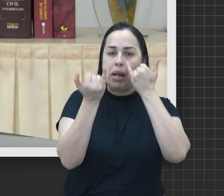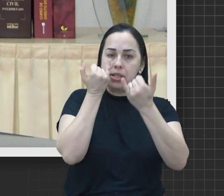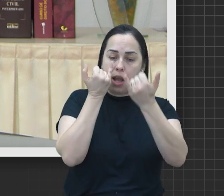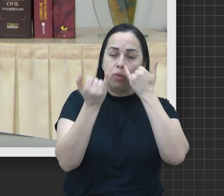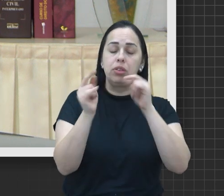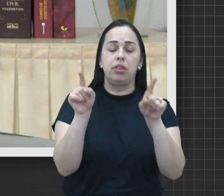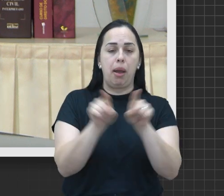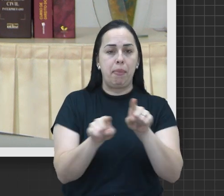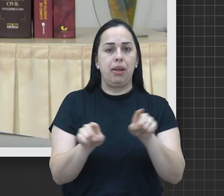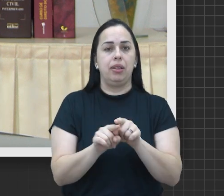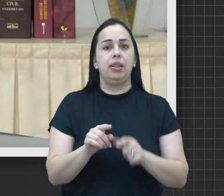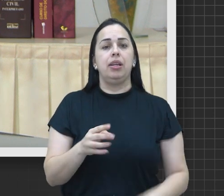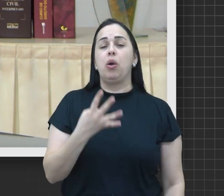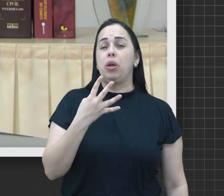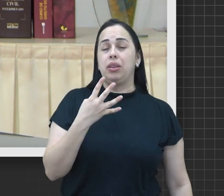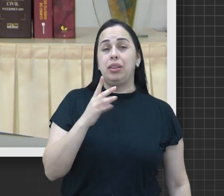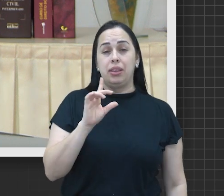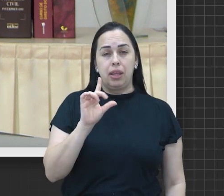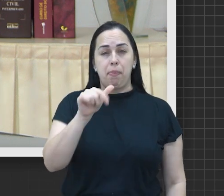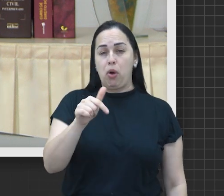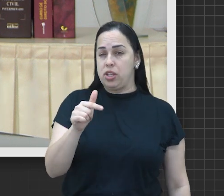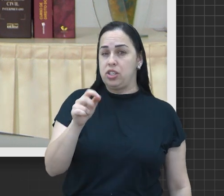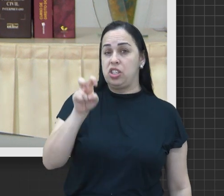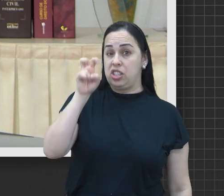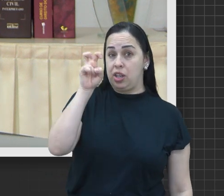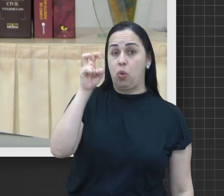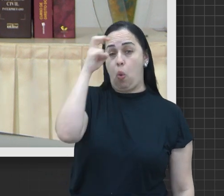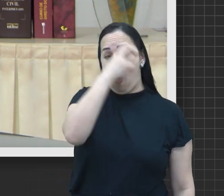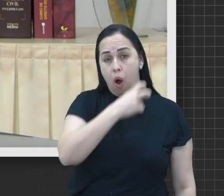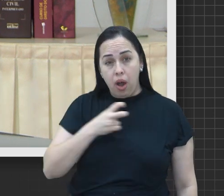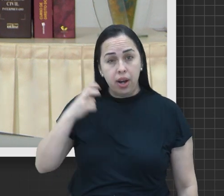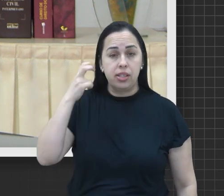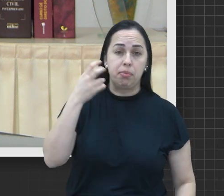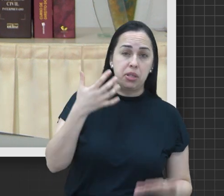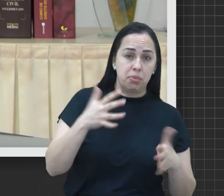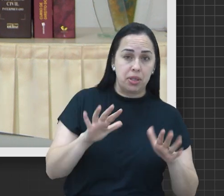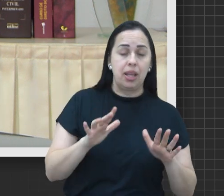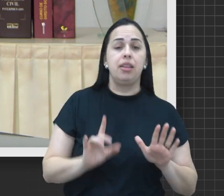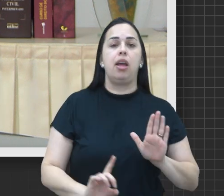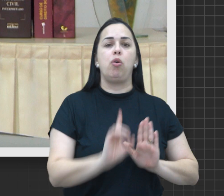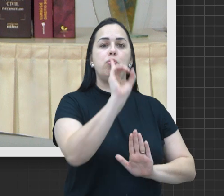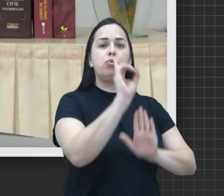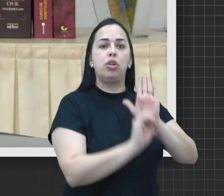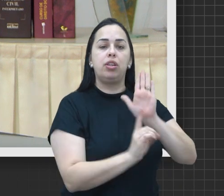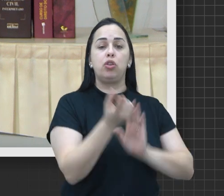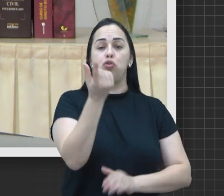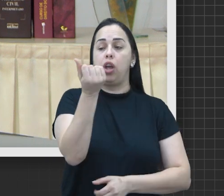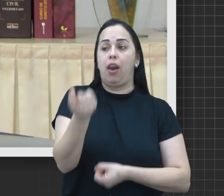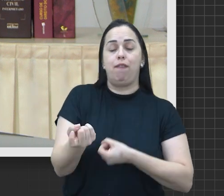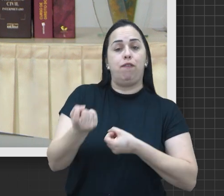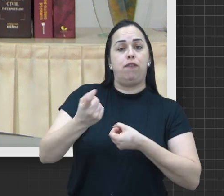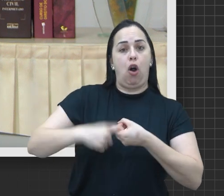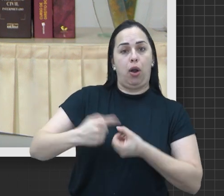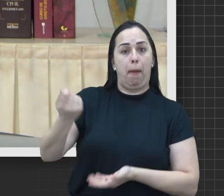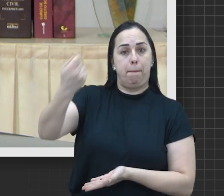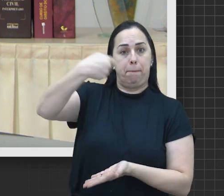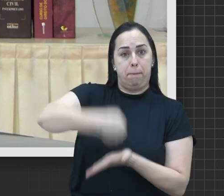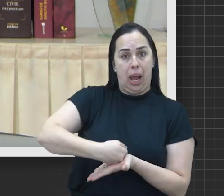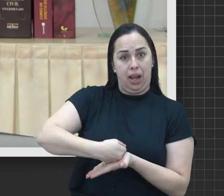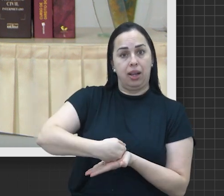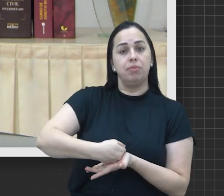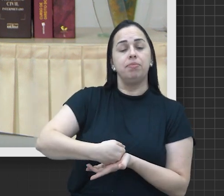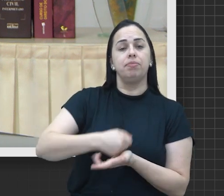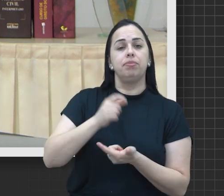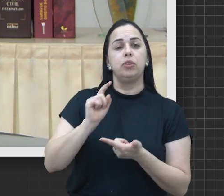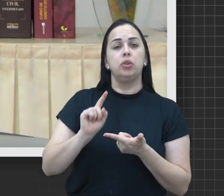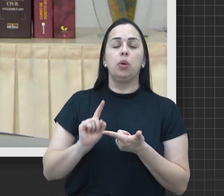e todos esses detalhes. E a partir da quarta hora de atraso, existe o direito ao ressarcimento,